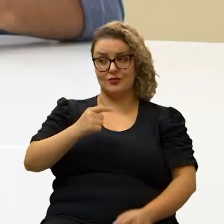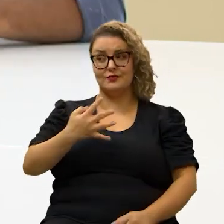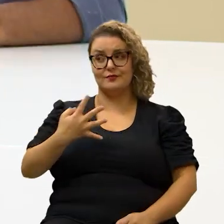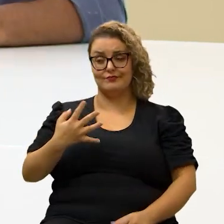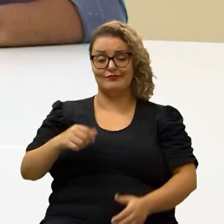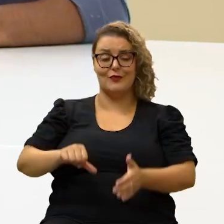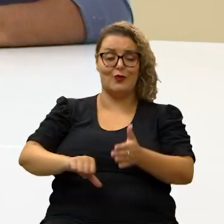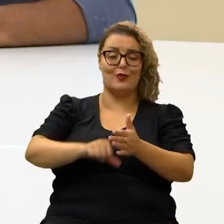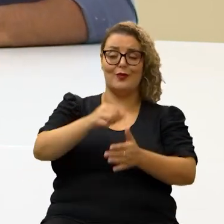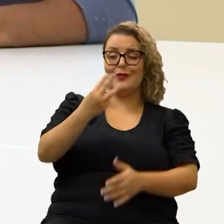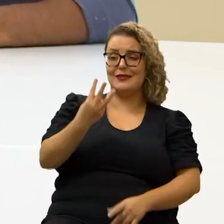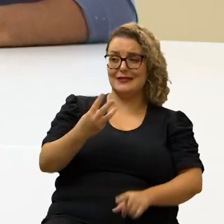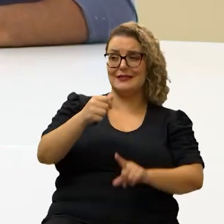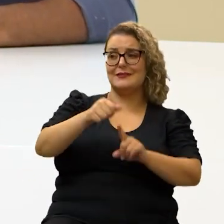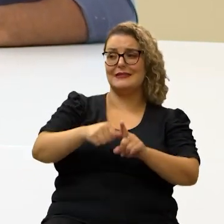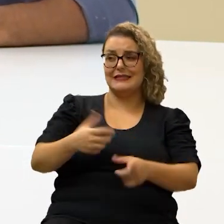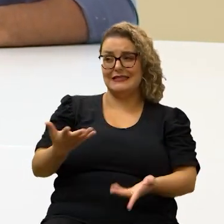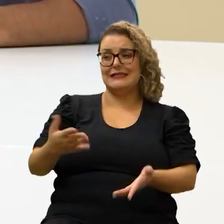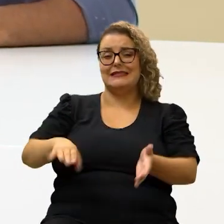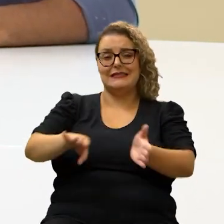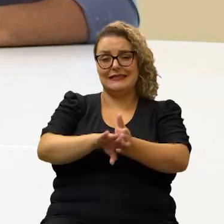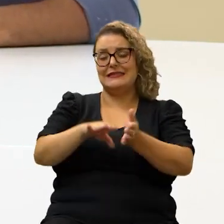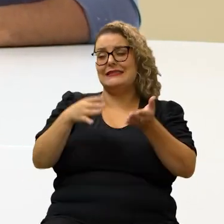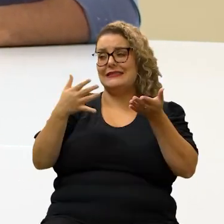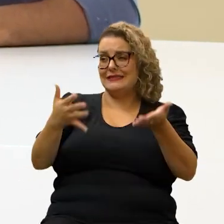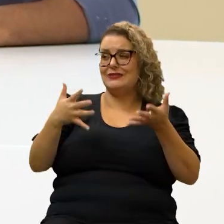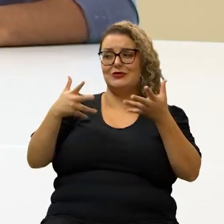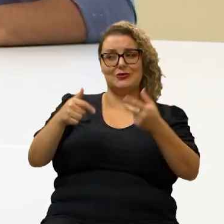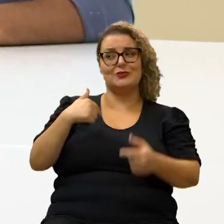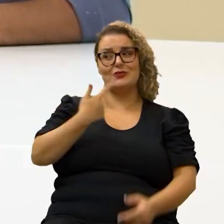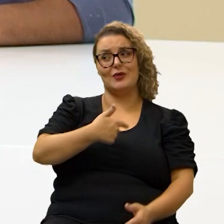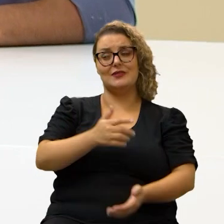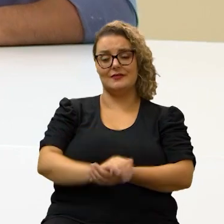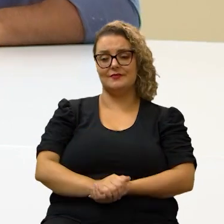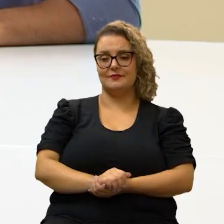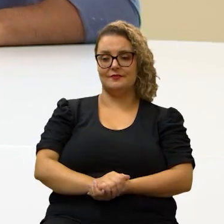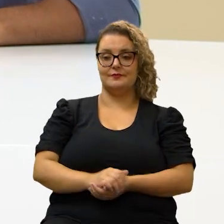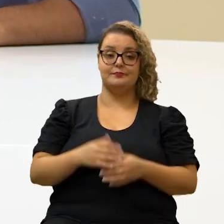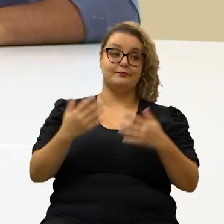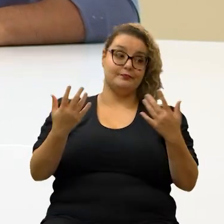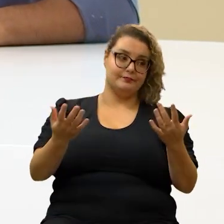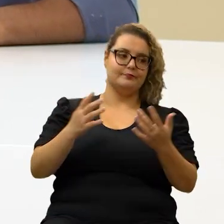contas que já no primeiro trimestre já estão batendo na porta de todos nós?